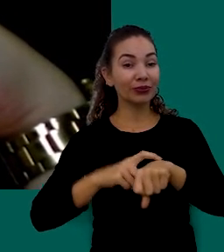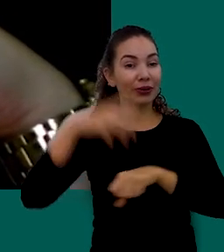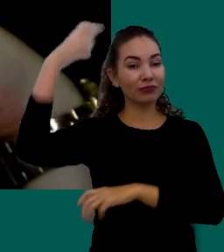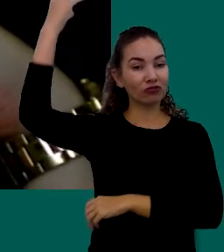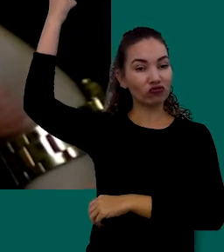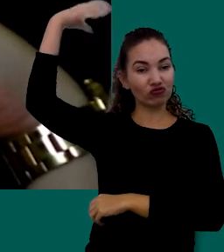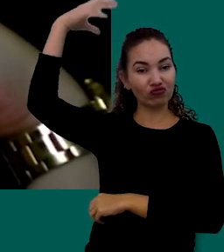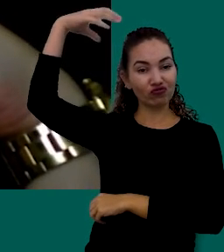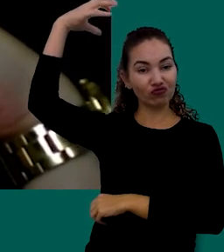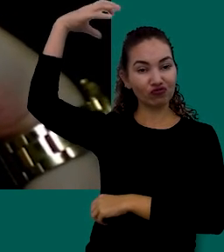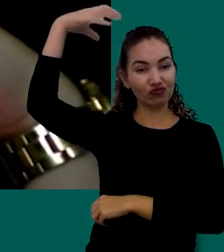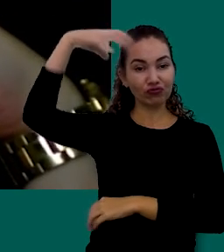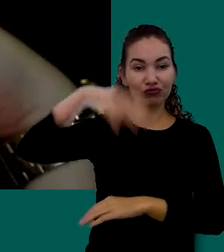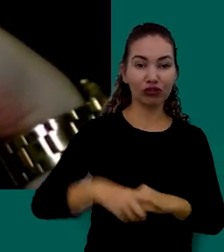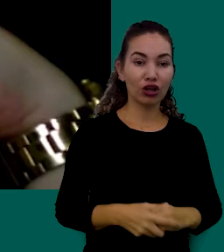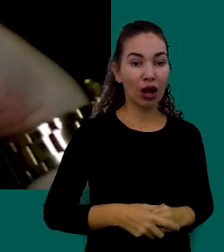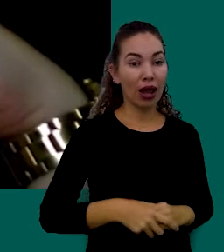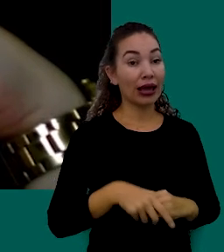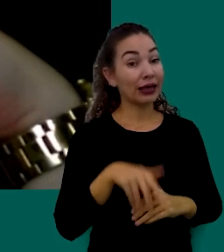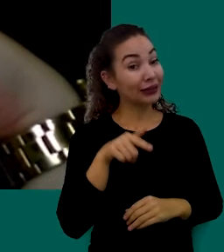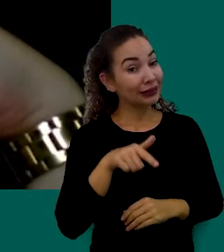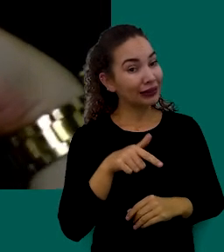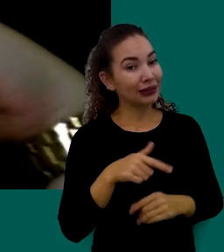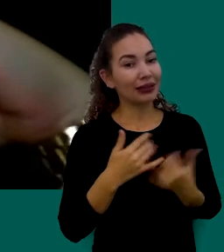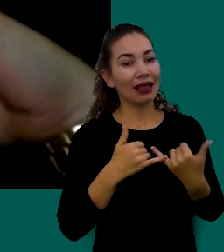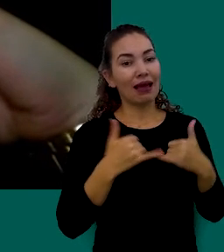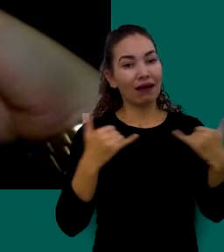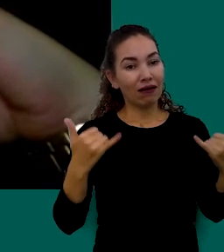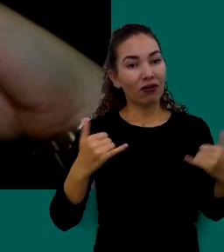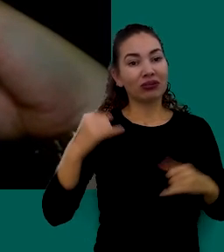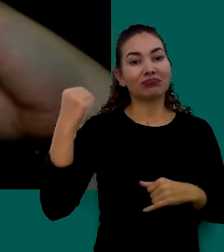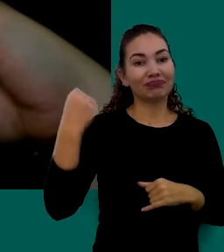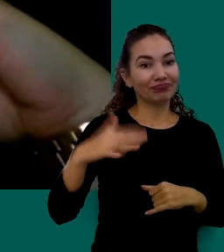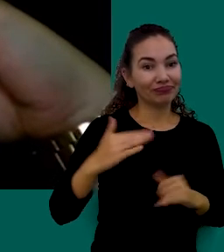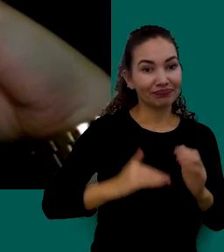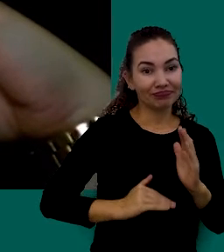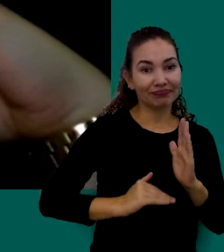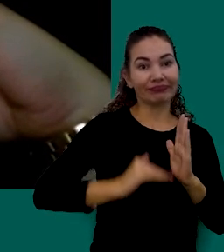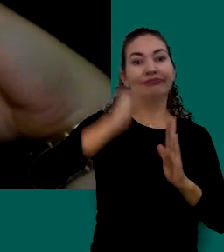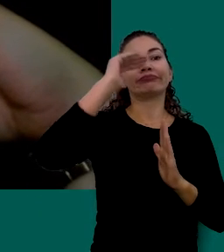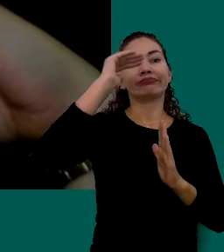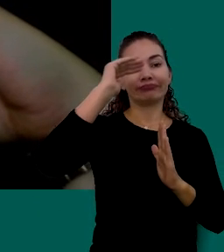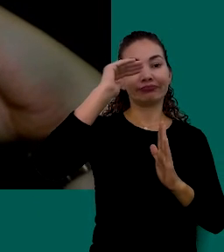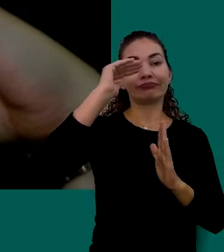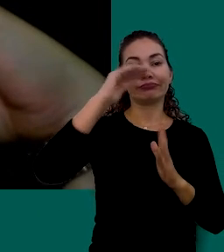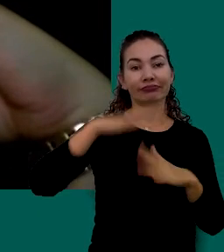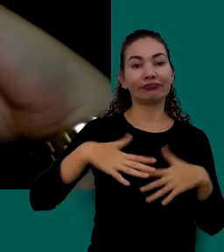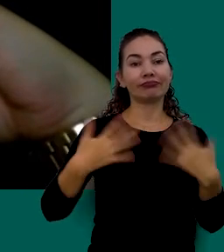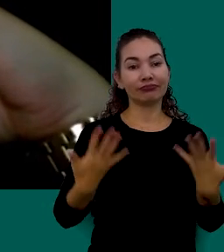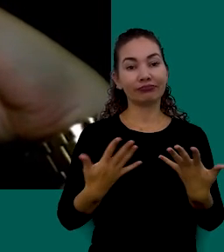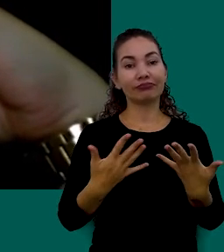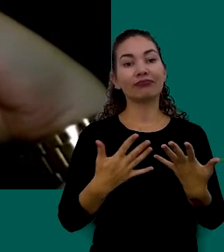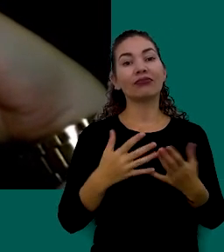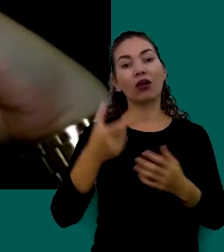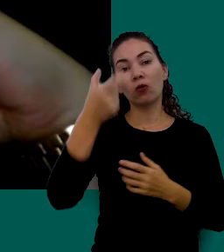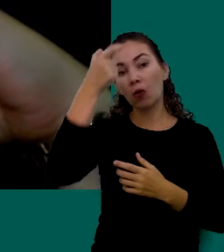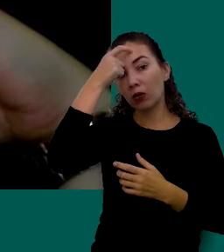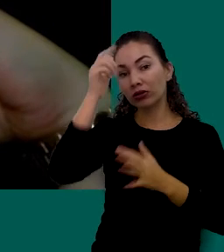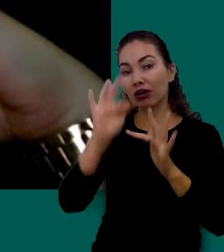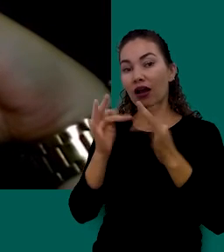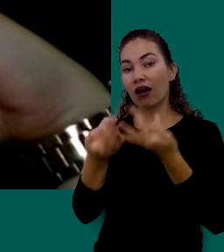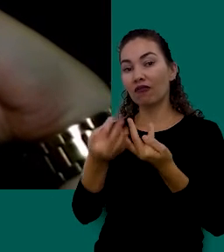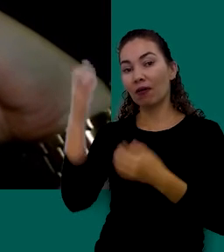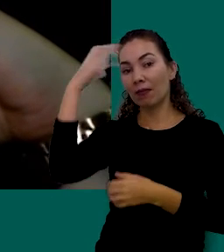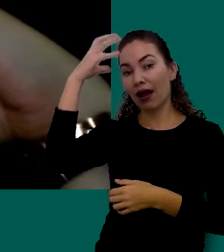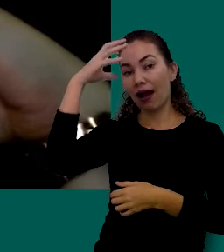Chuveiro É Um Dos Vilões Da Conta De Energia Então Conscientize A Sua Família A Tomar Banhos